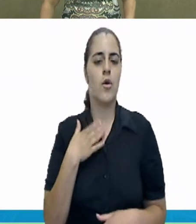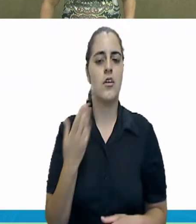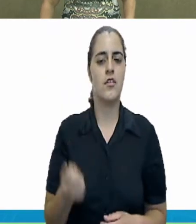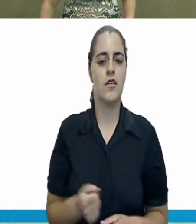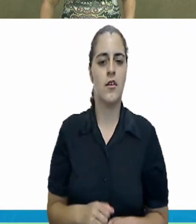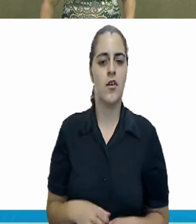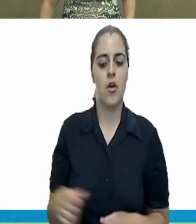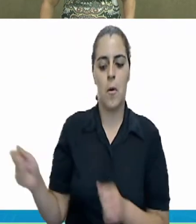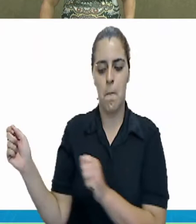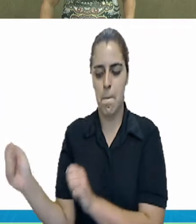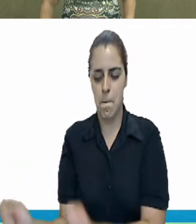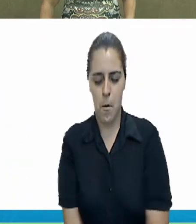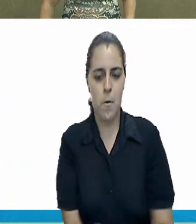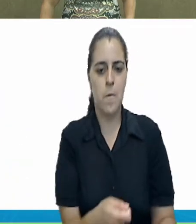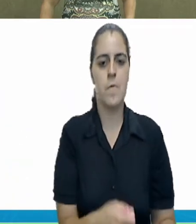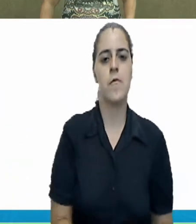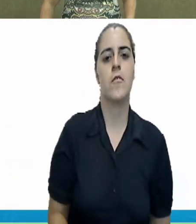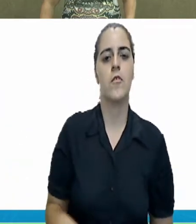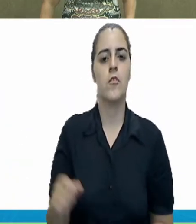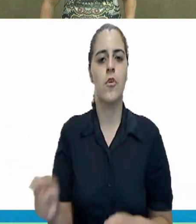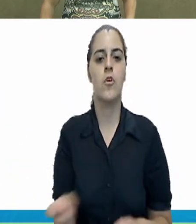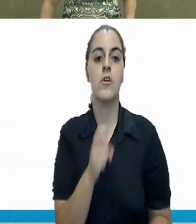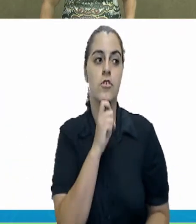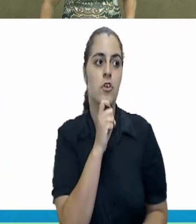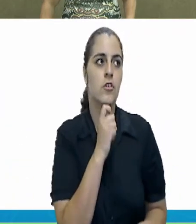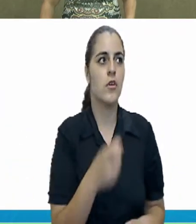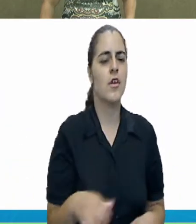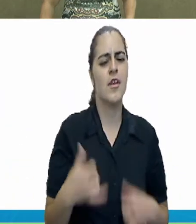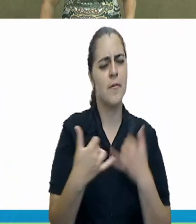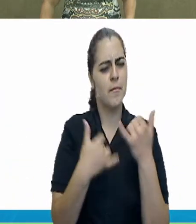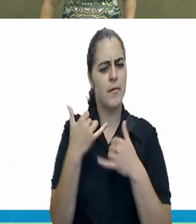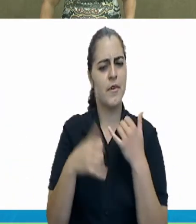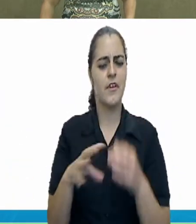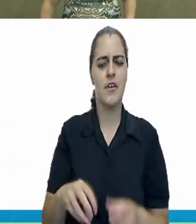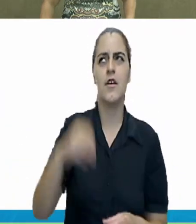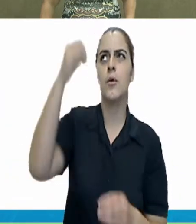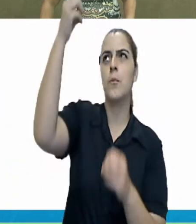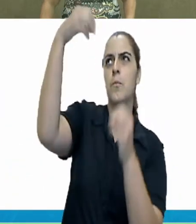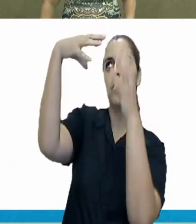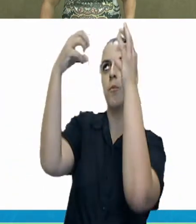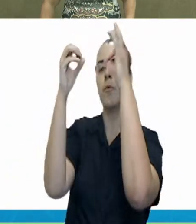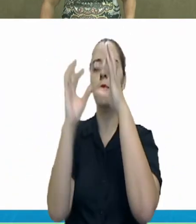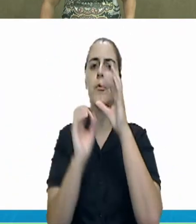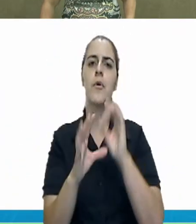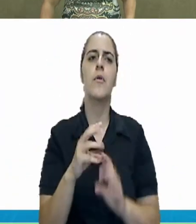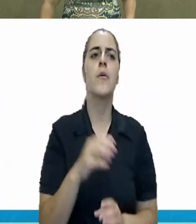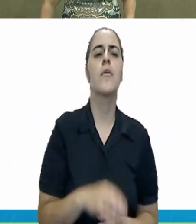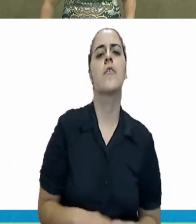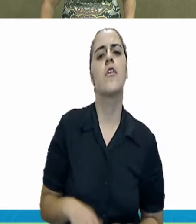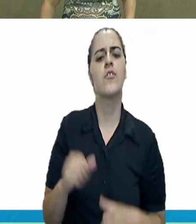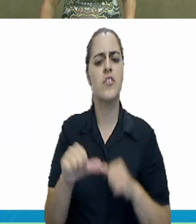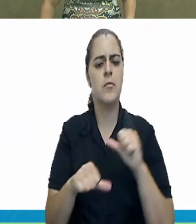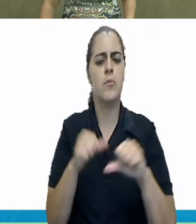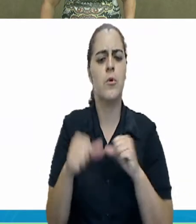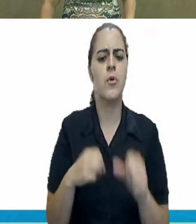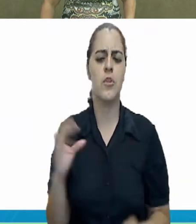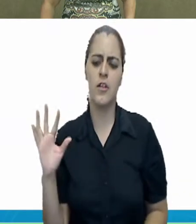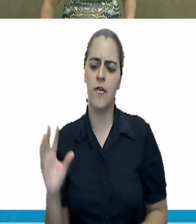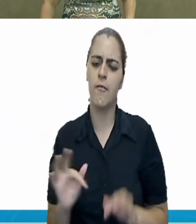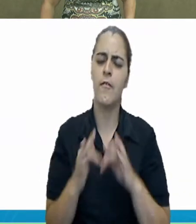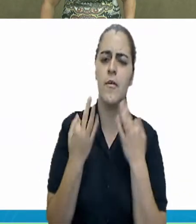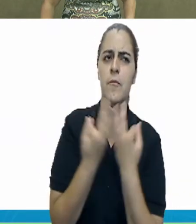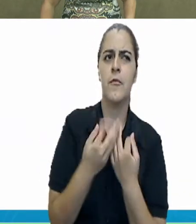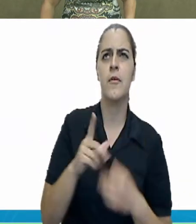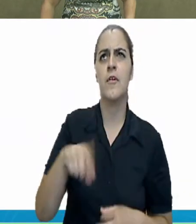jockey, no gelo e brinca com a neve. As coisas mudam quando a família